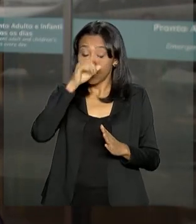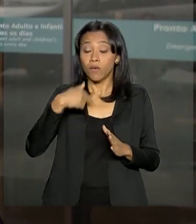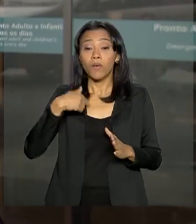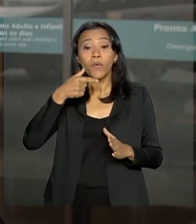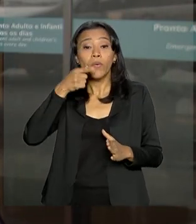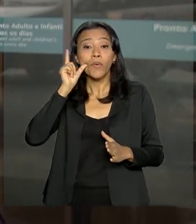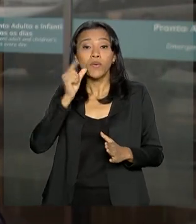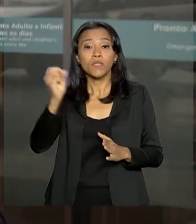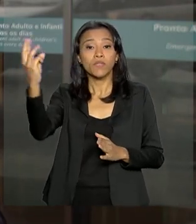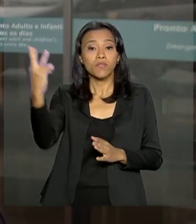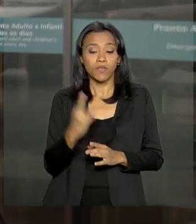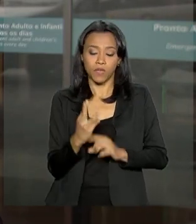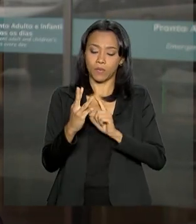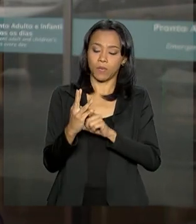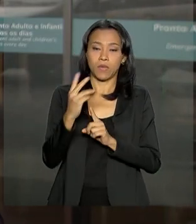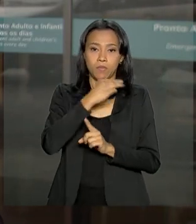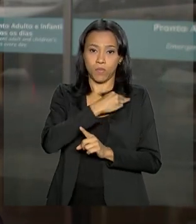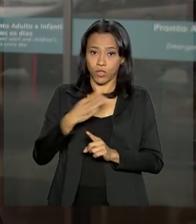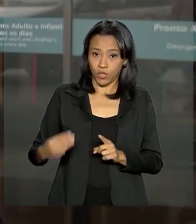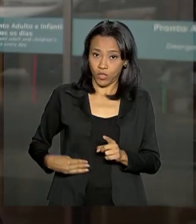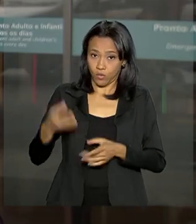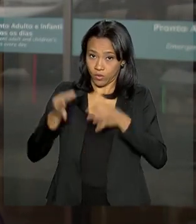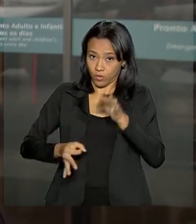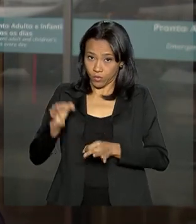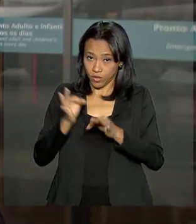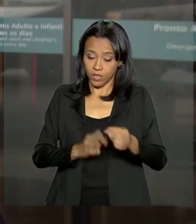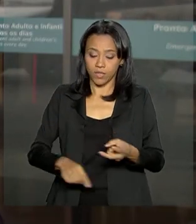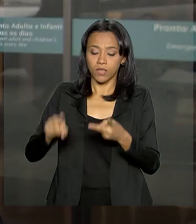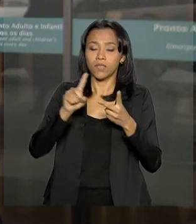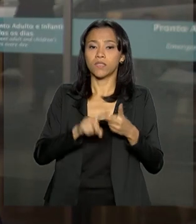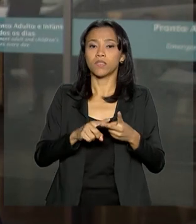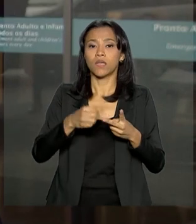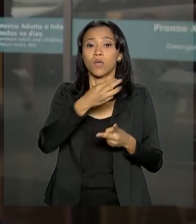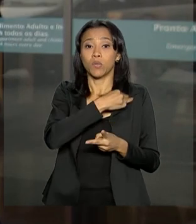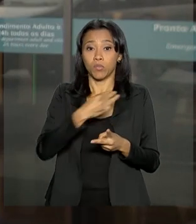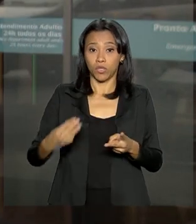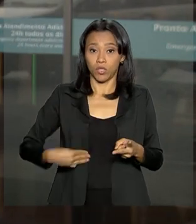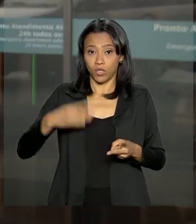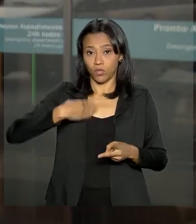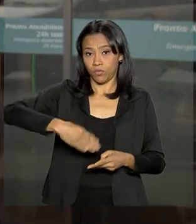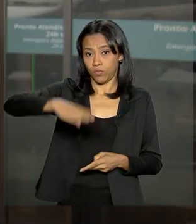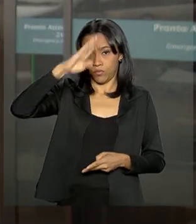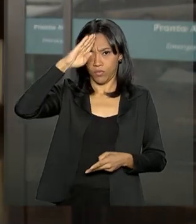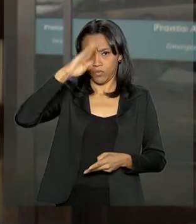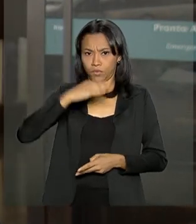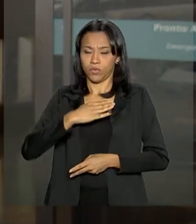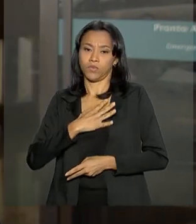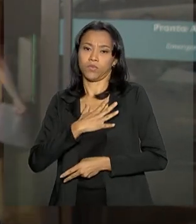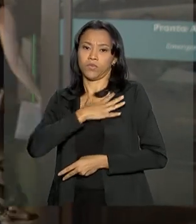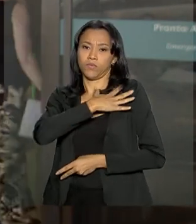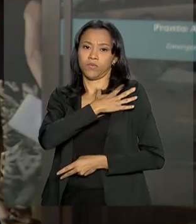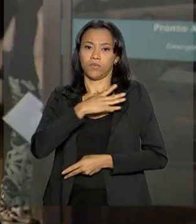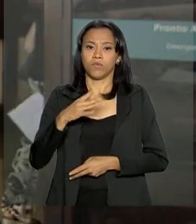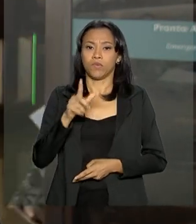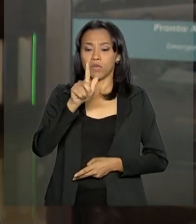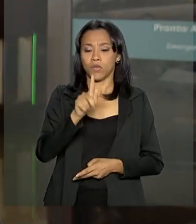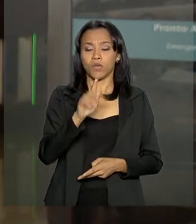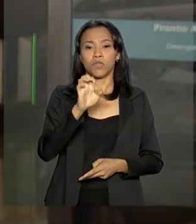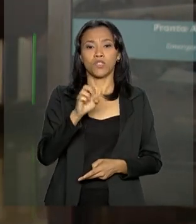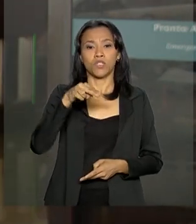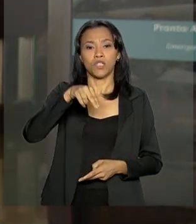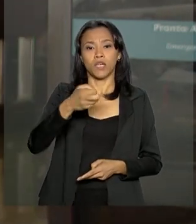três ministros, o ministro Sérgio Moro, da Justiça, o ministro general Augusto Heleno, do Gabinete de Segurança